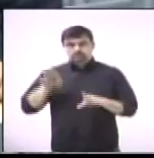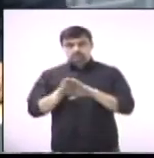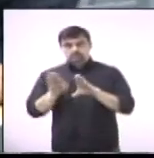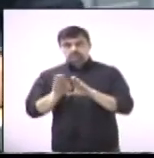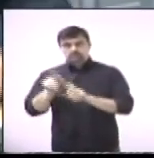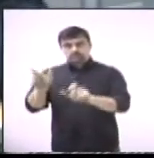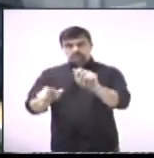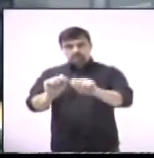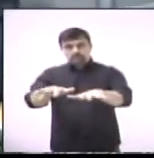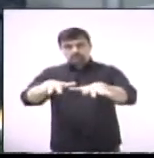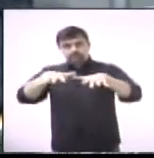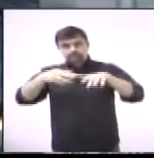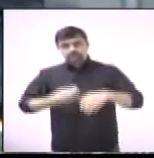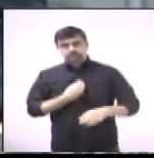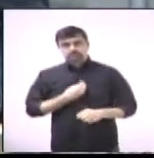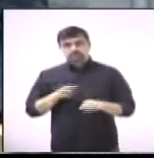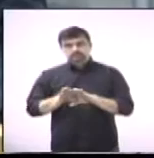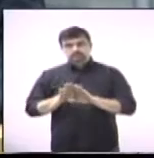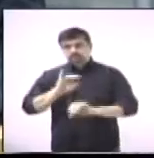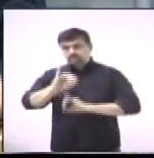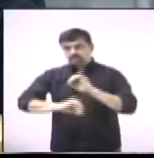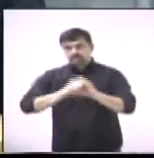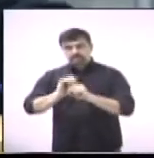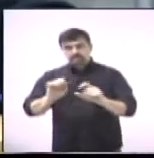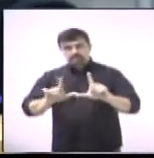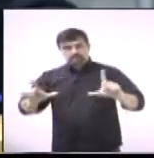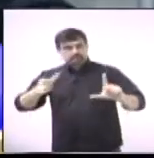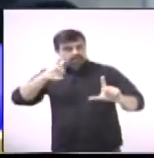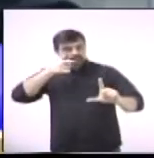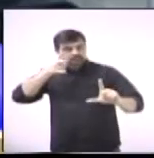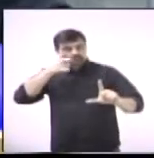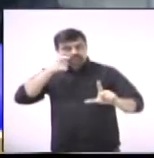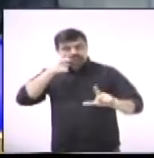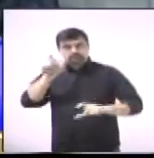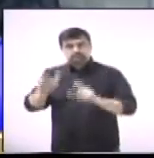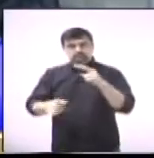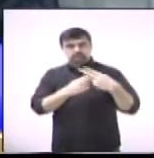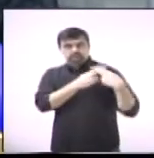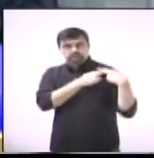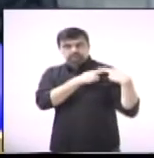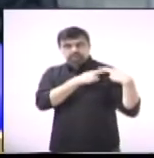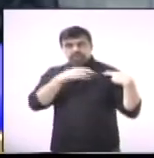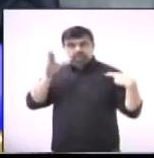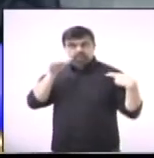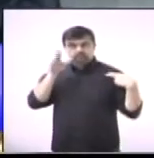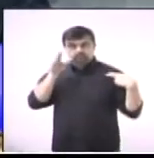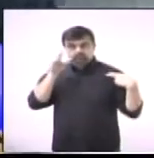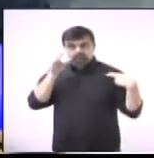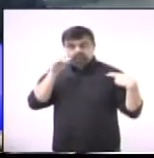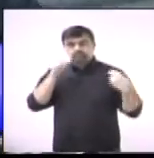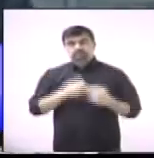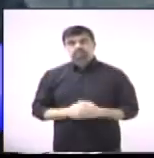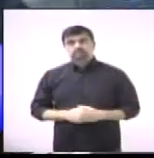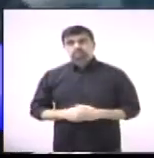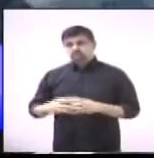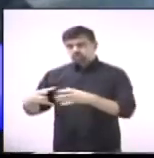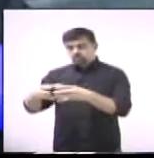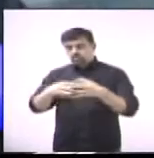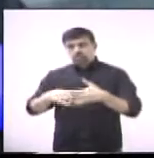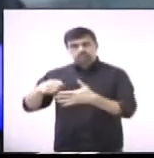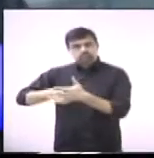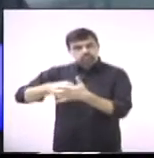população presente, população que nos acompanha pela internet, autoridades, funcionários, militantes